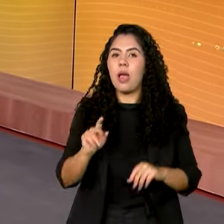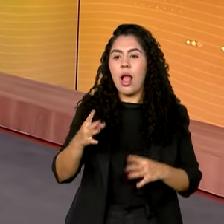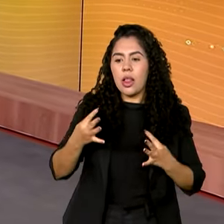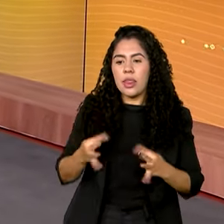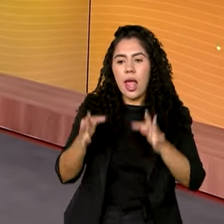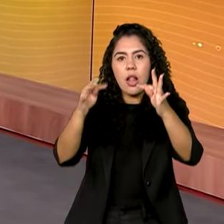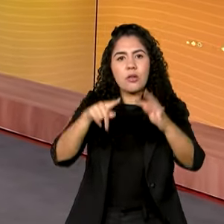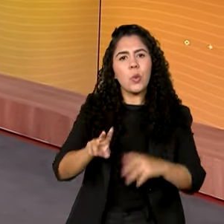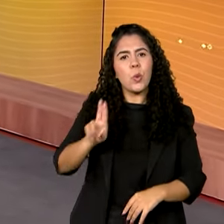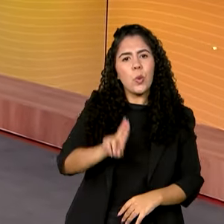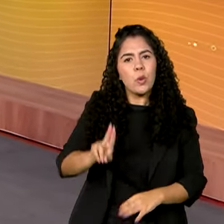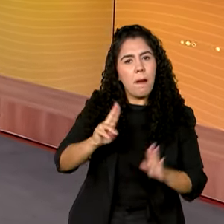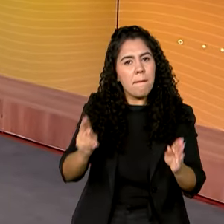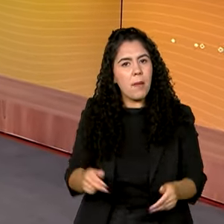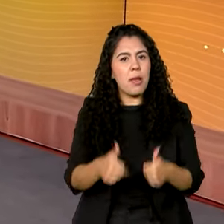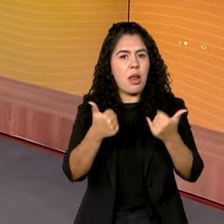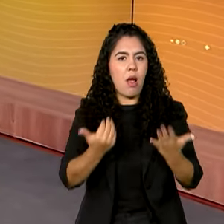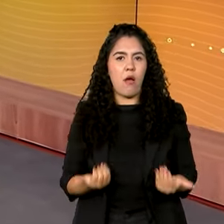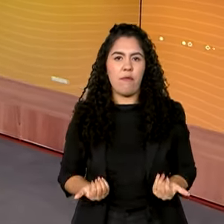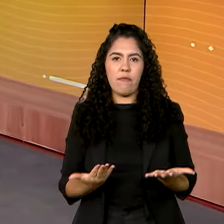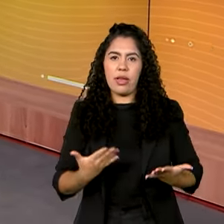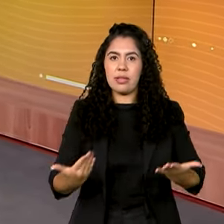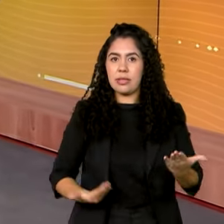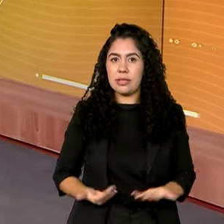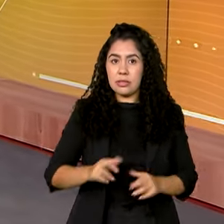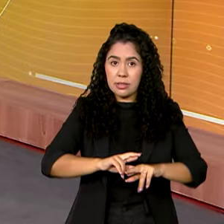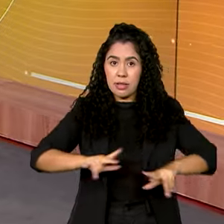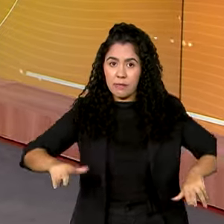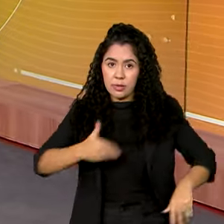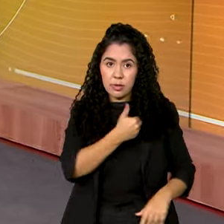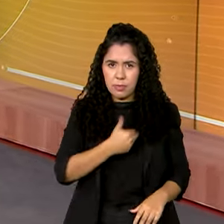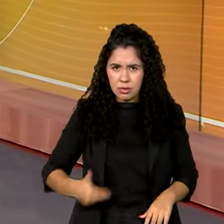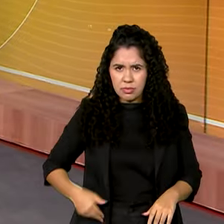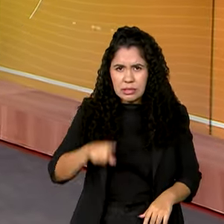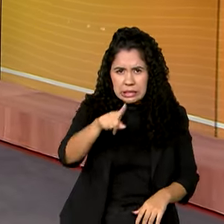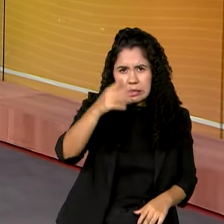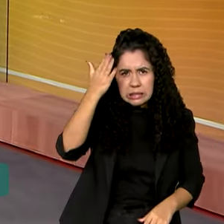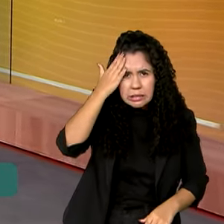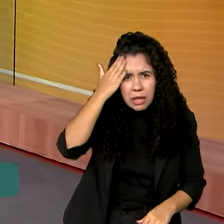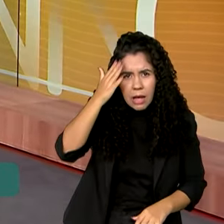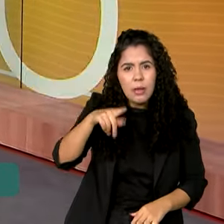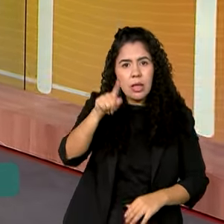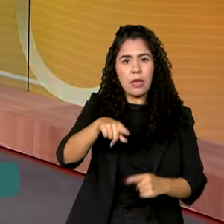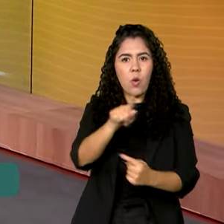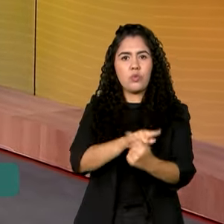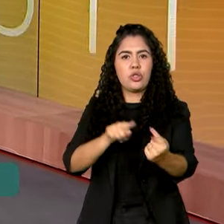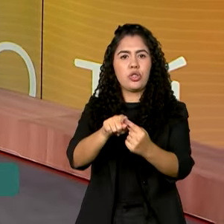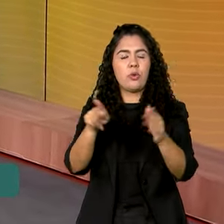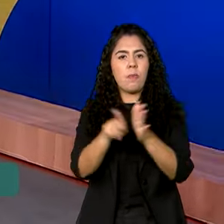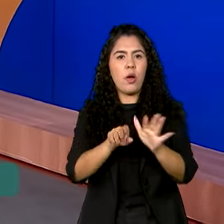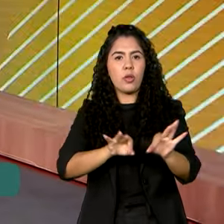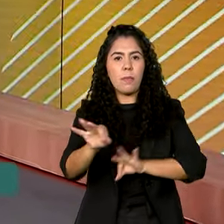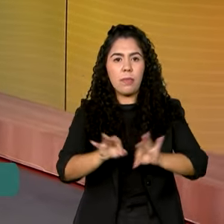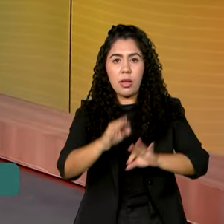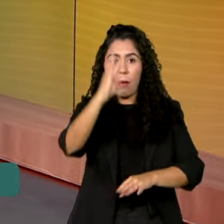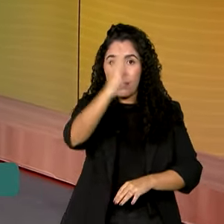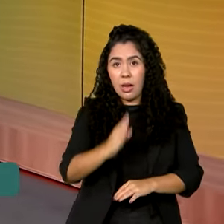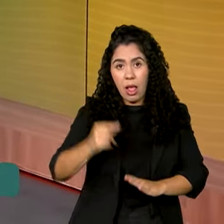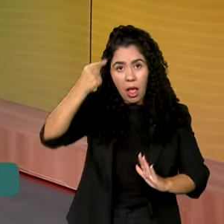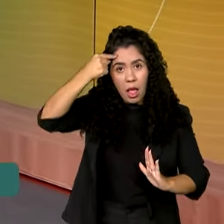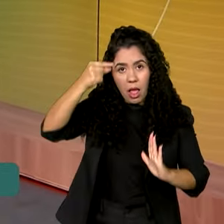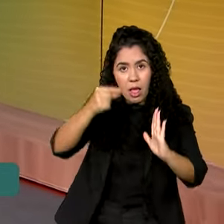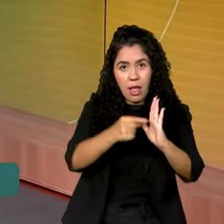melhorar a oferta de serviços públicos. Você sabia que esse é um dos objetivos do Plano Brasileiro de Inteligência Artificial?